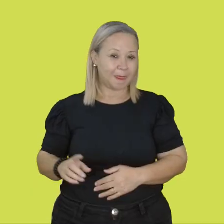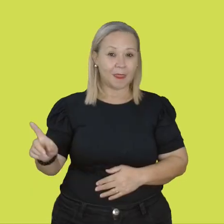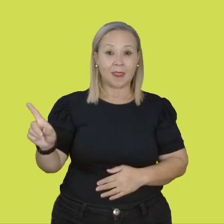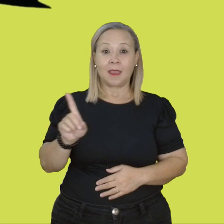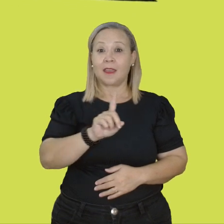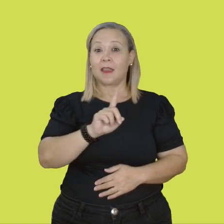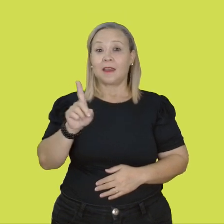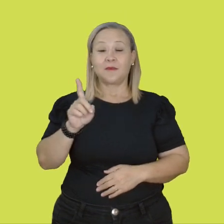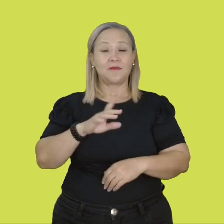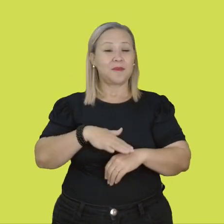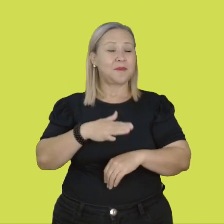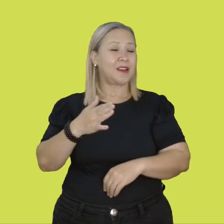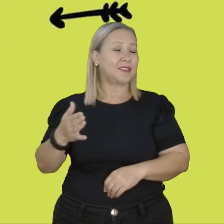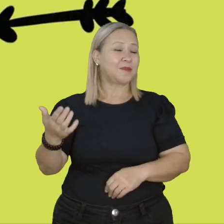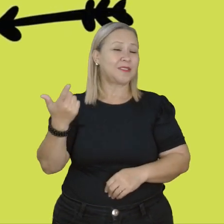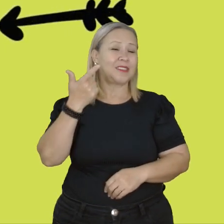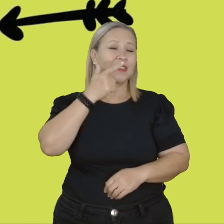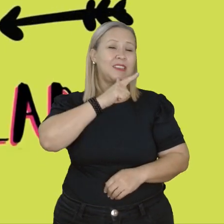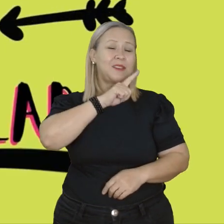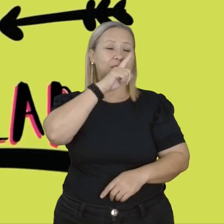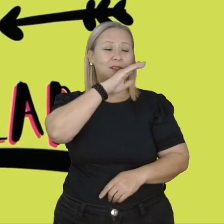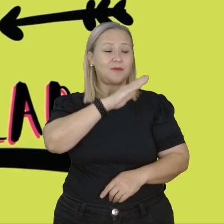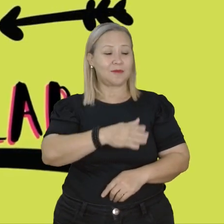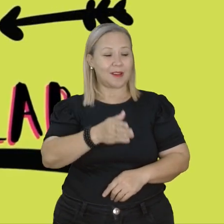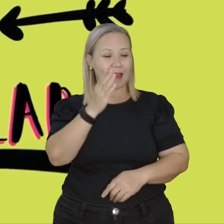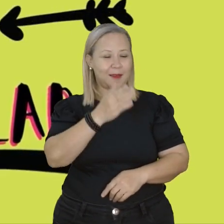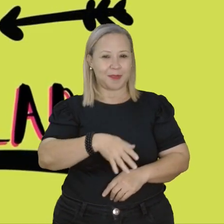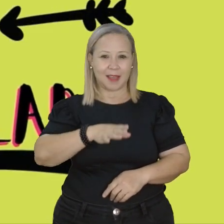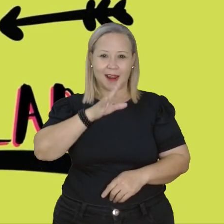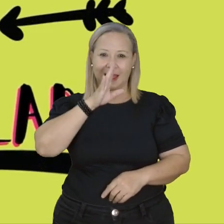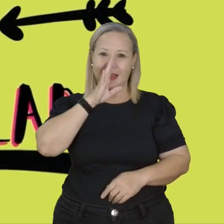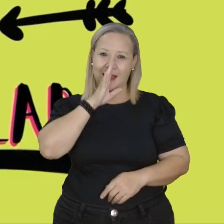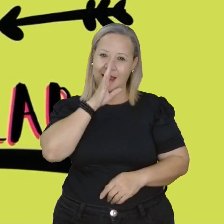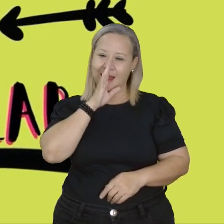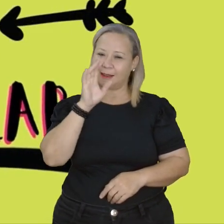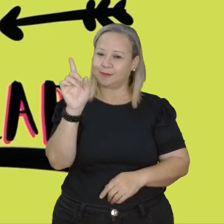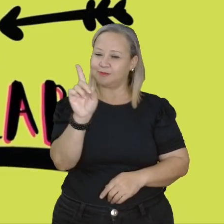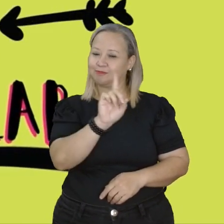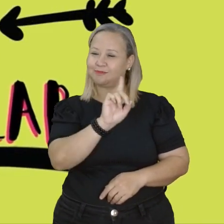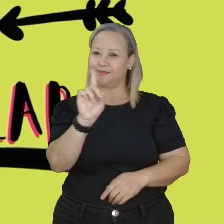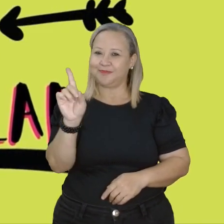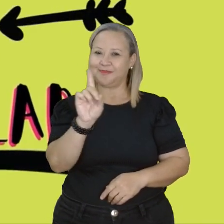Não vão mais conseguir me anular, me calar.